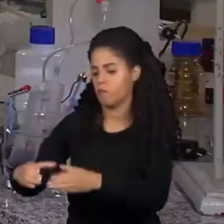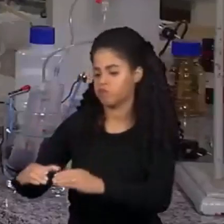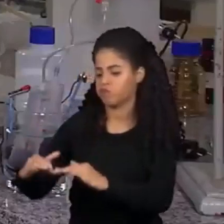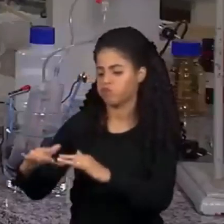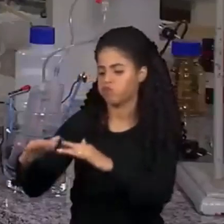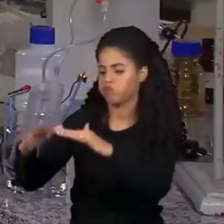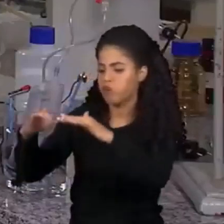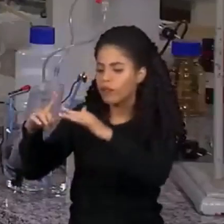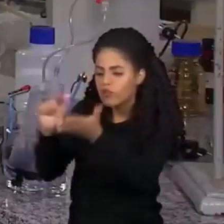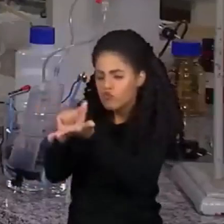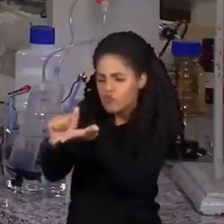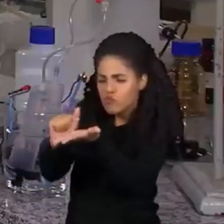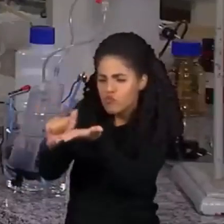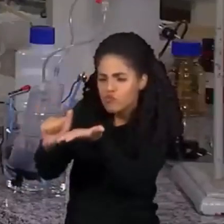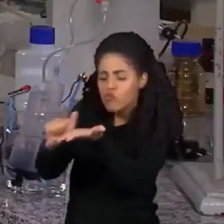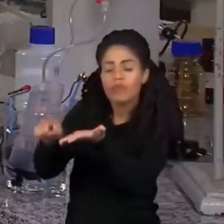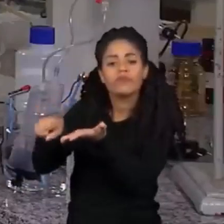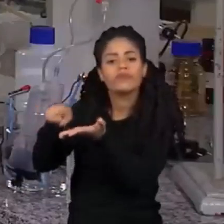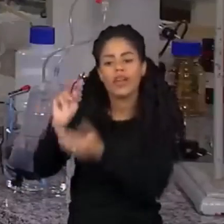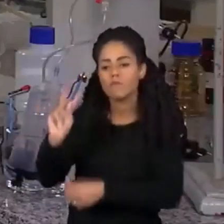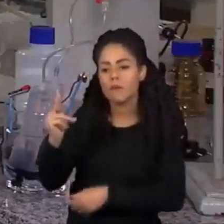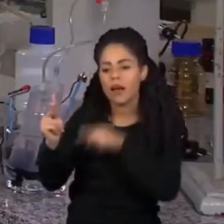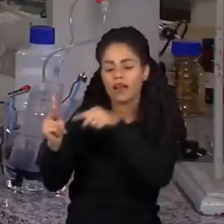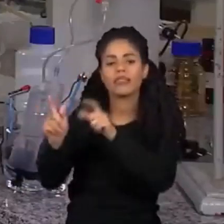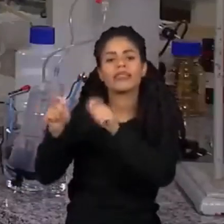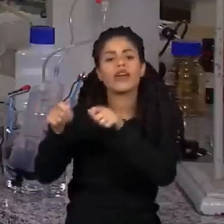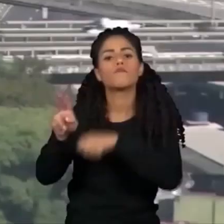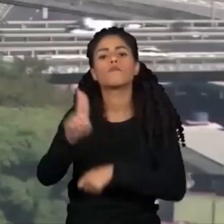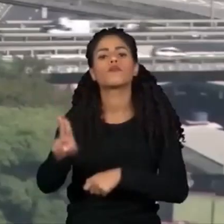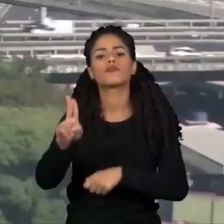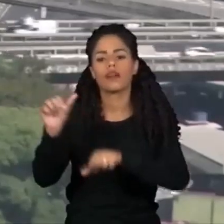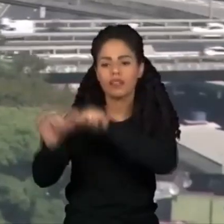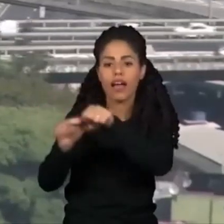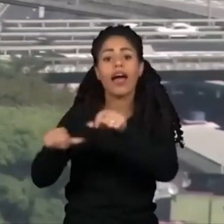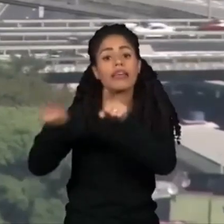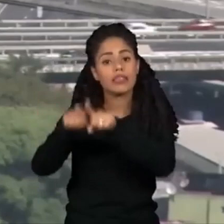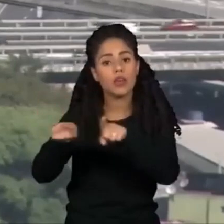etapas da produção de hidrogênio verde, você pode produzir cloro e não oxigênio.